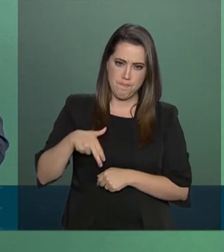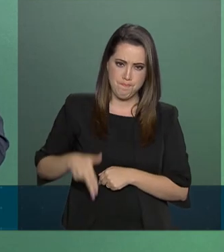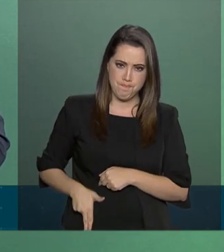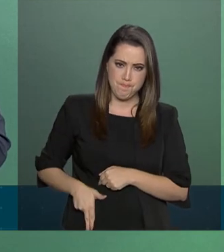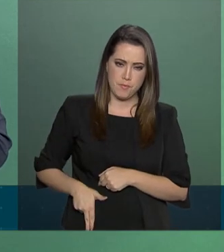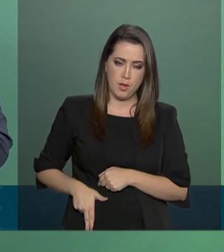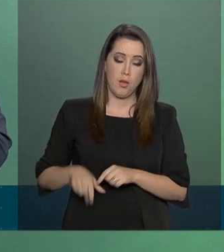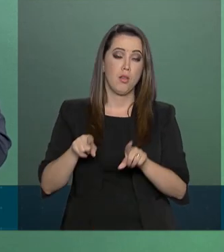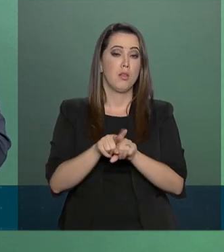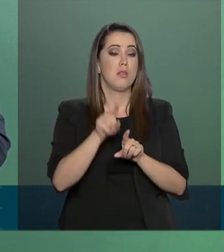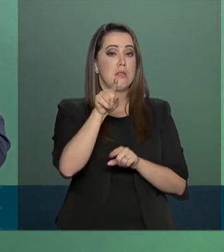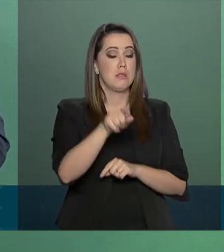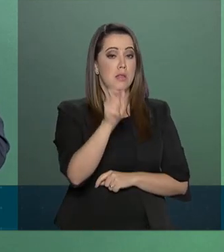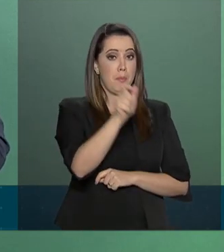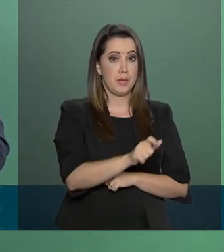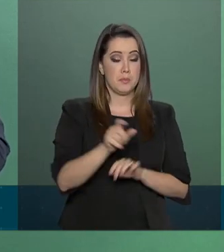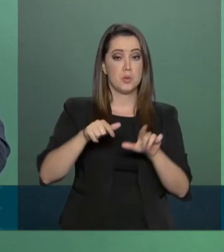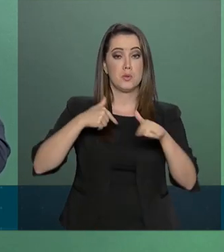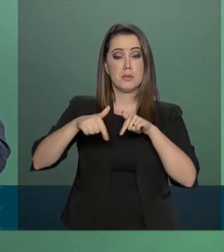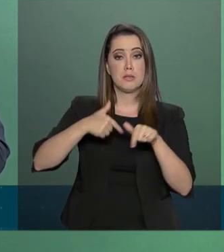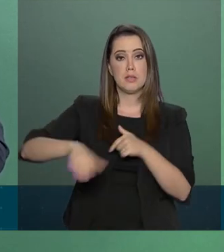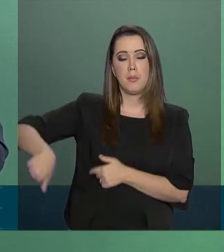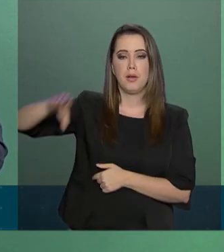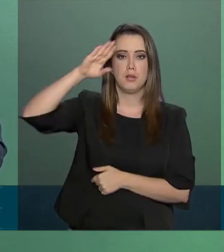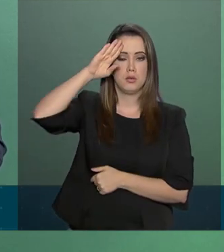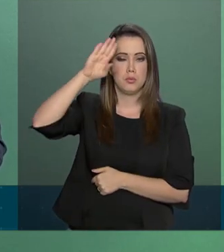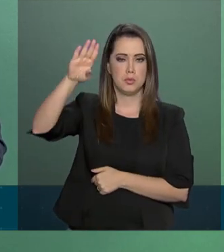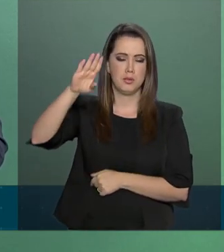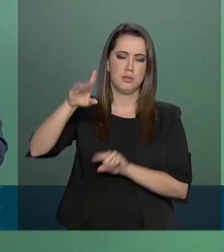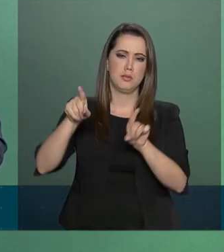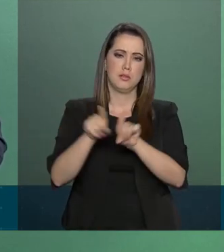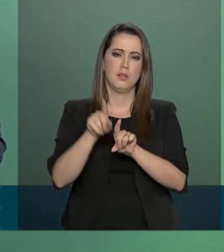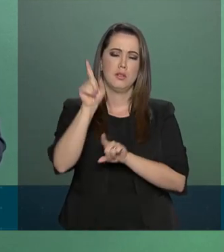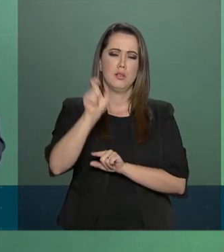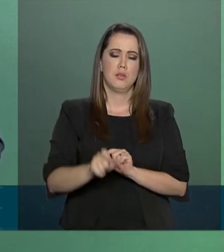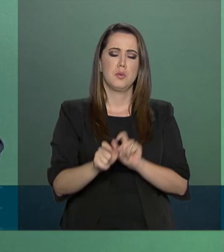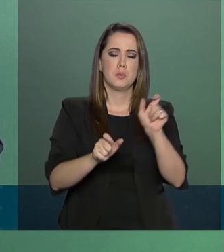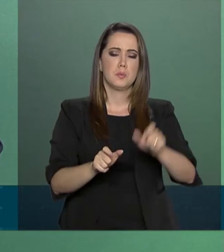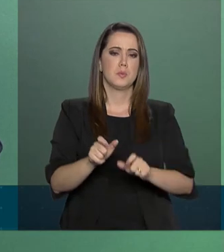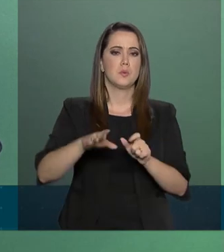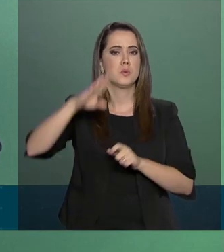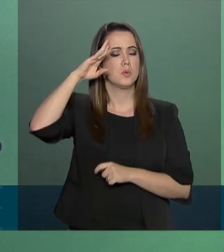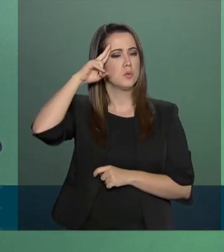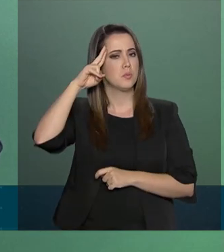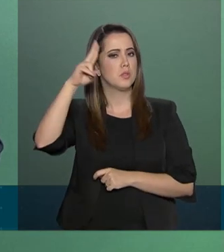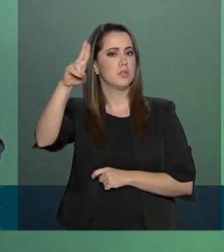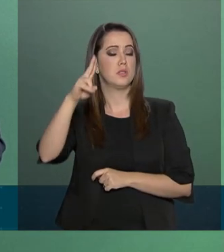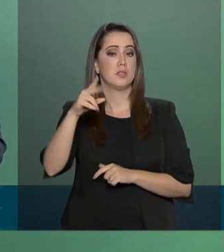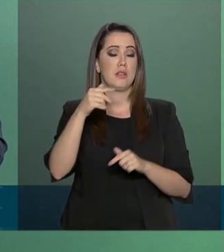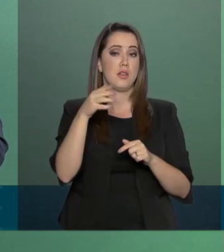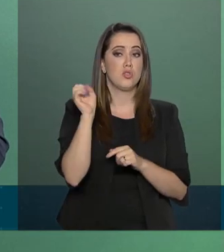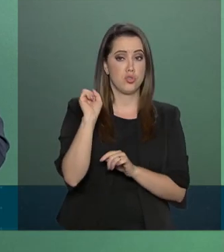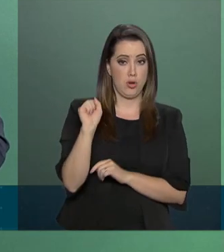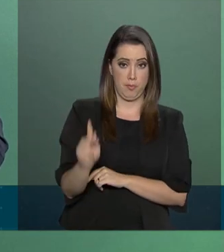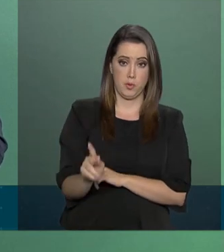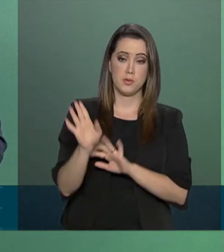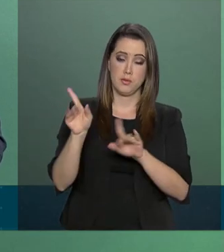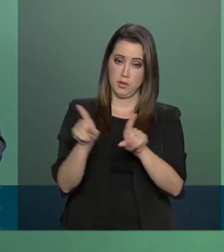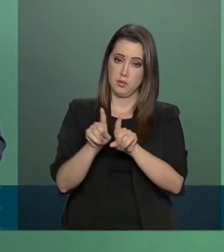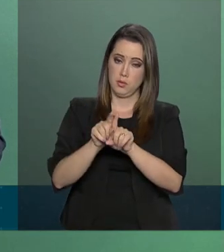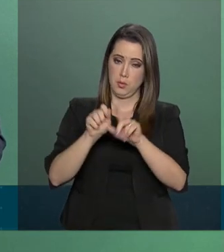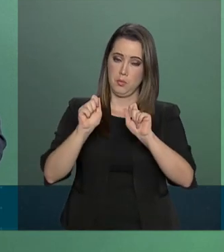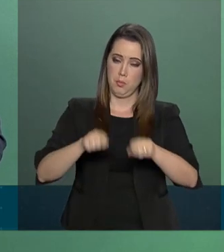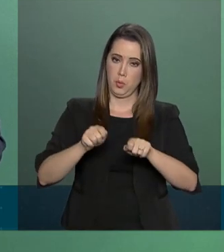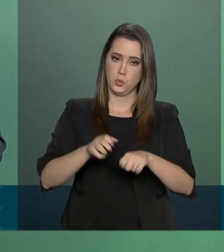assegurada e garantia das condições do porte aos militares inativos. E